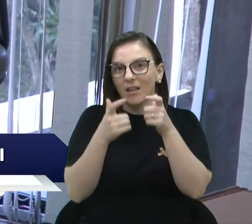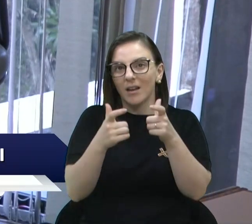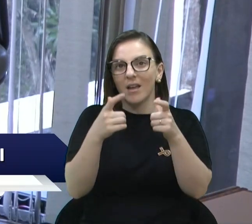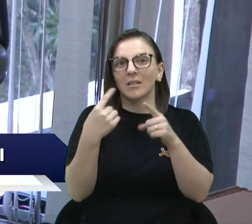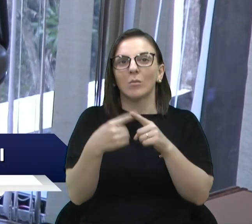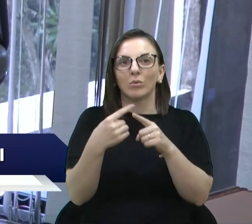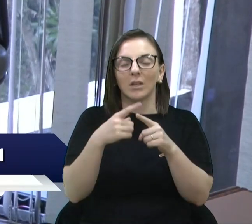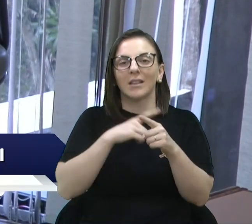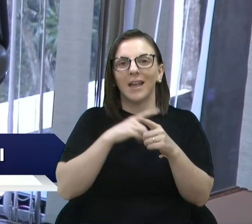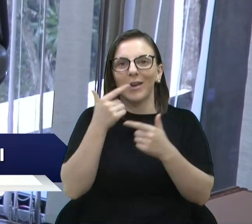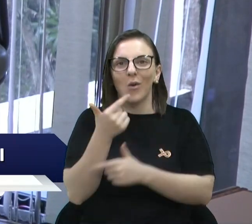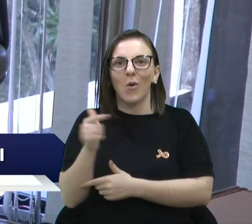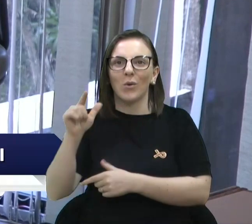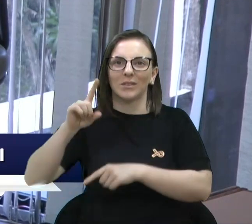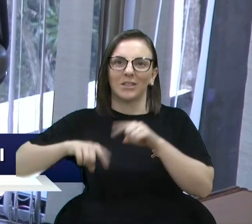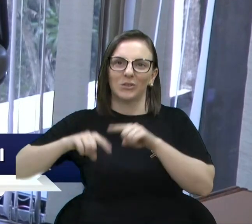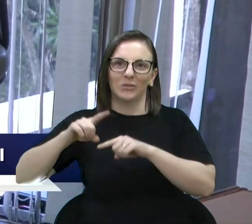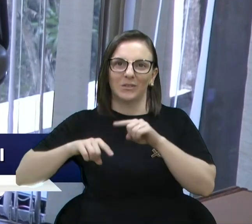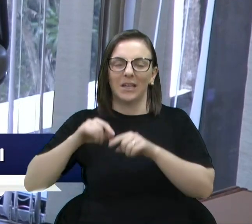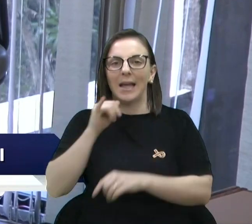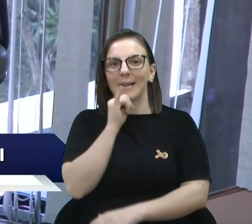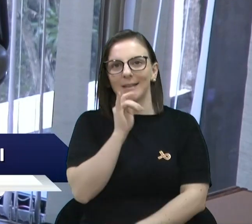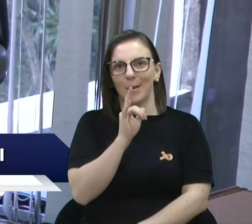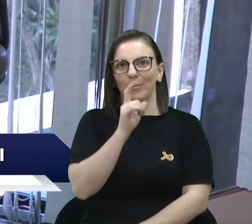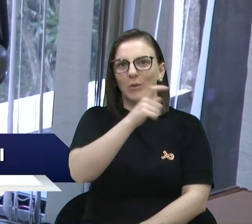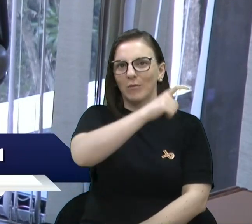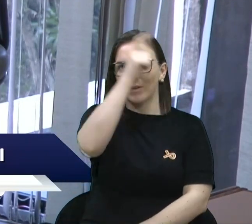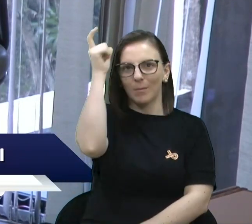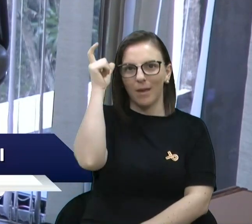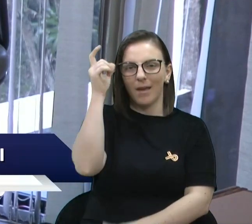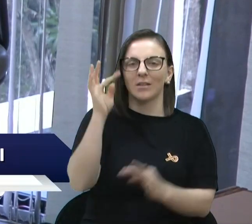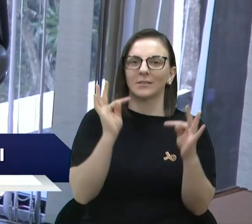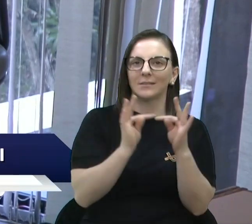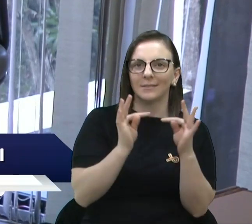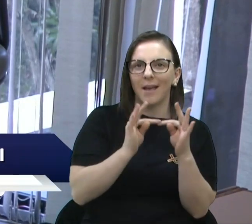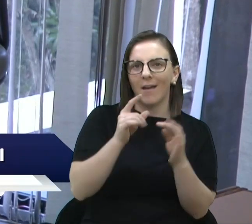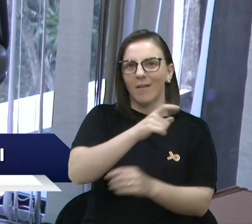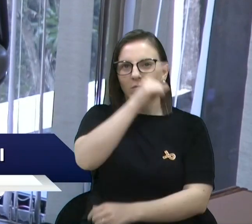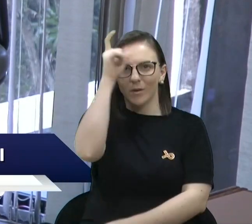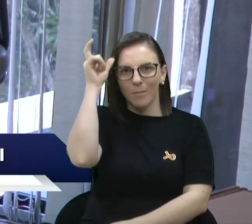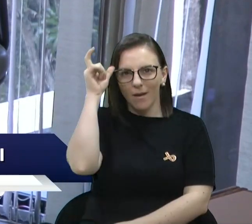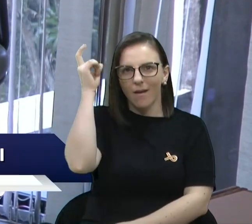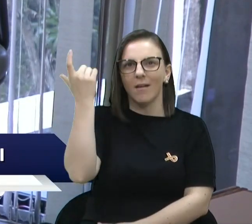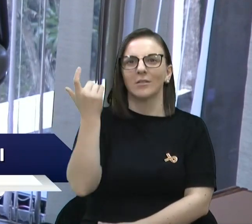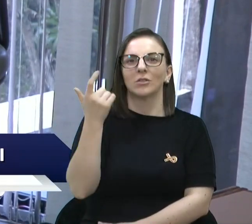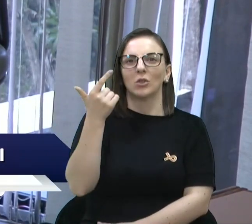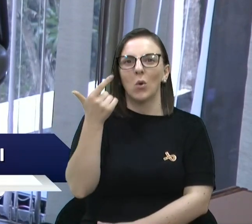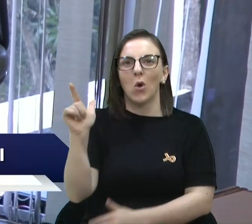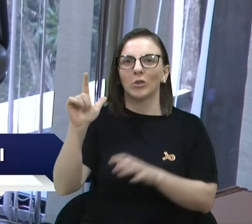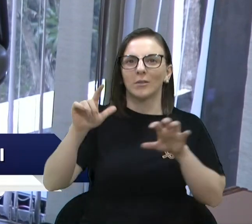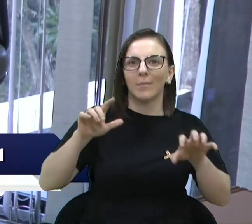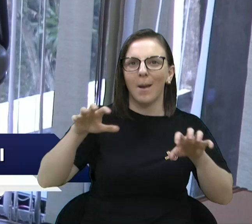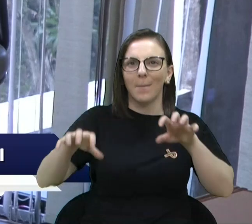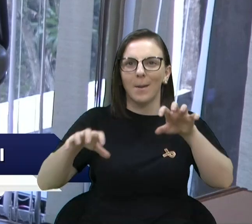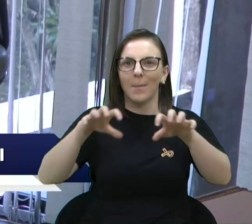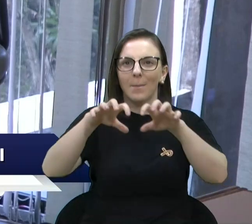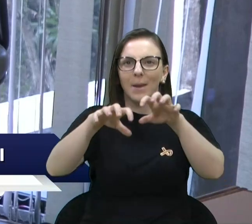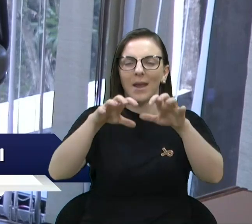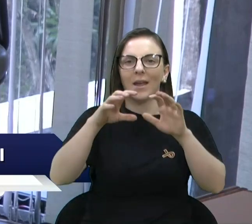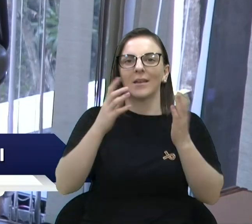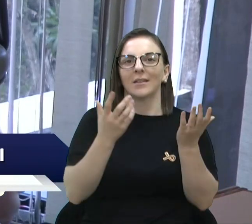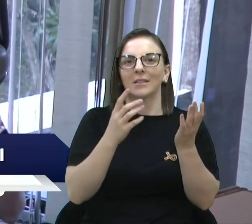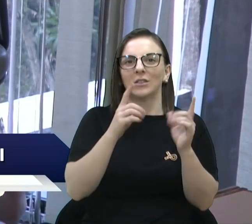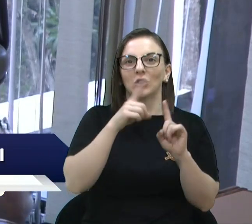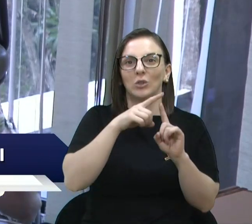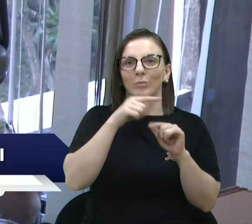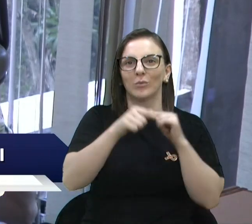que também seria uma alternativa, porque com enfermeiros, com técnicos de enfermagem, com as outras categorias a gente consegue negociar, então, olha,